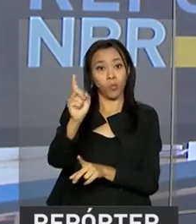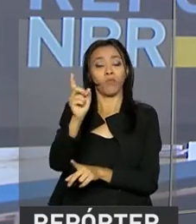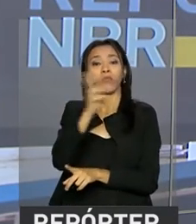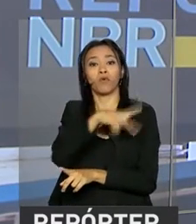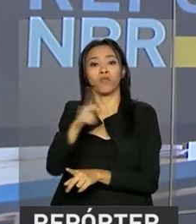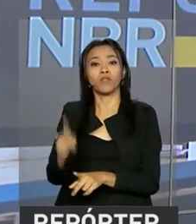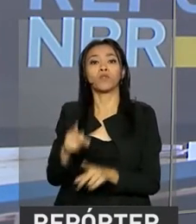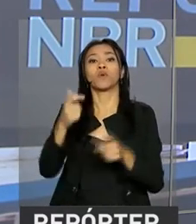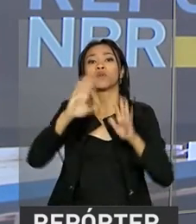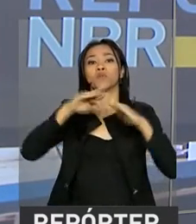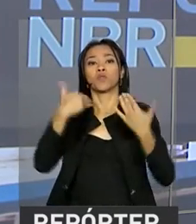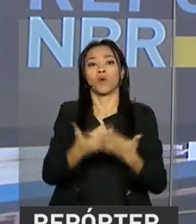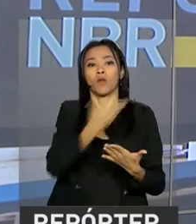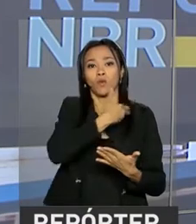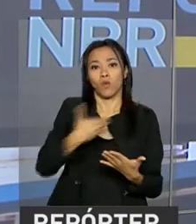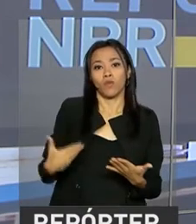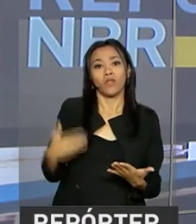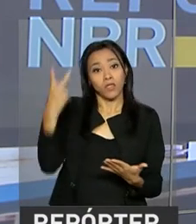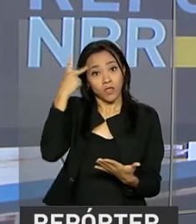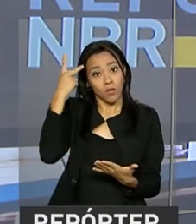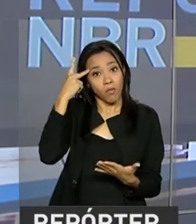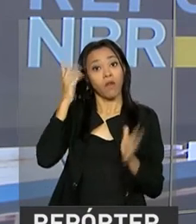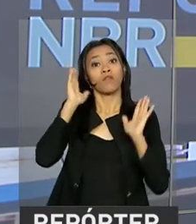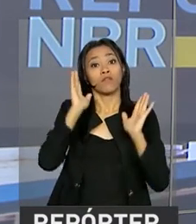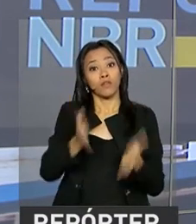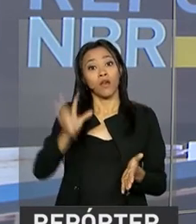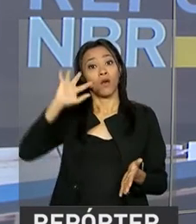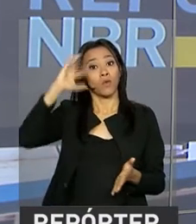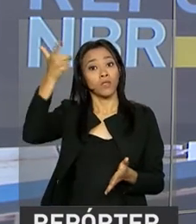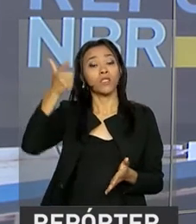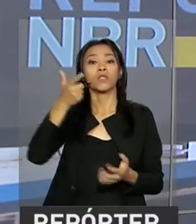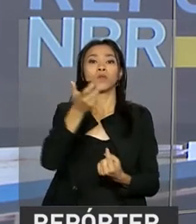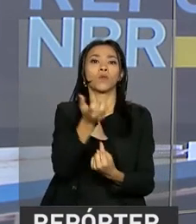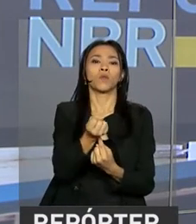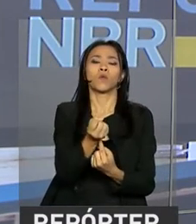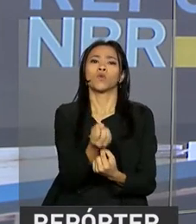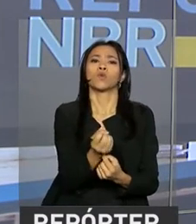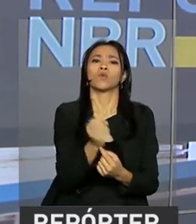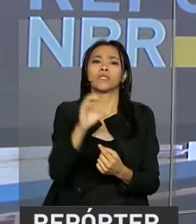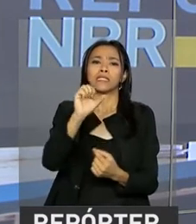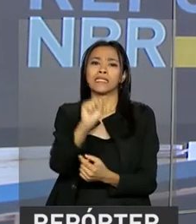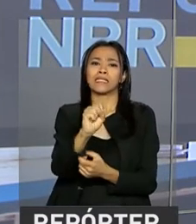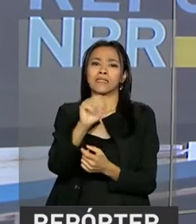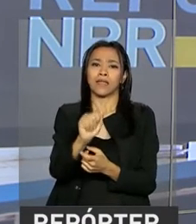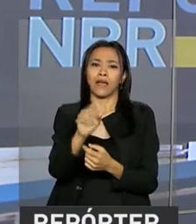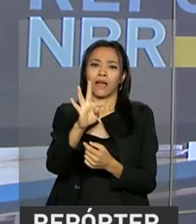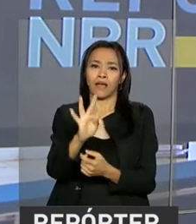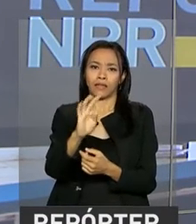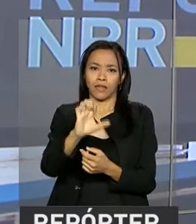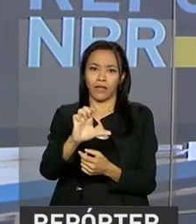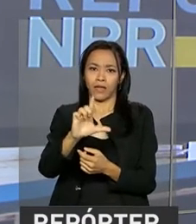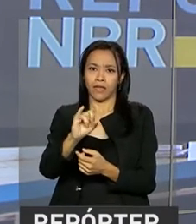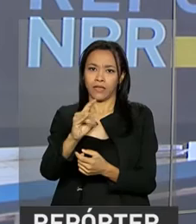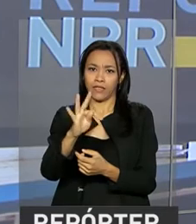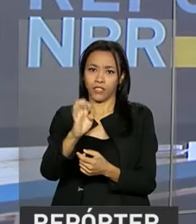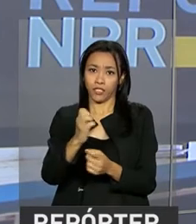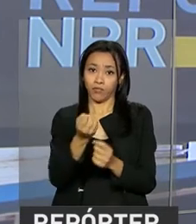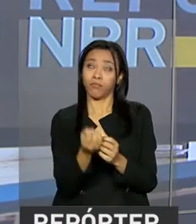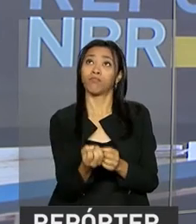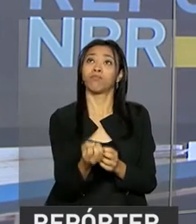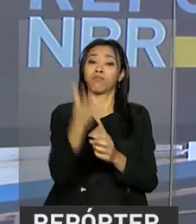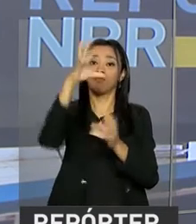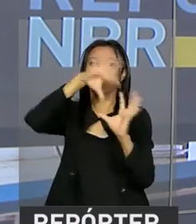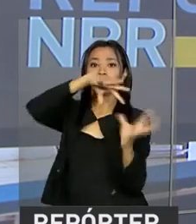Ubatuba, em São Paulo, já conseguiram colocar um satélite no espaço. E agora vão até a guiana francesa